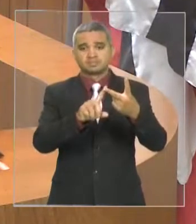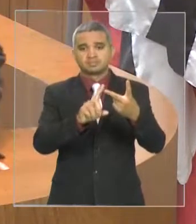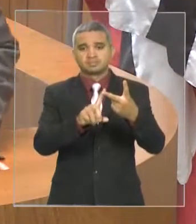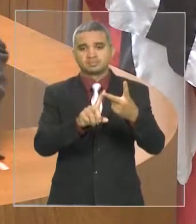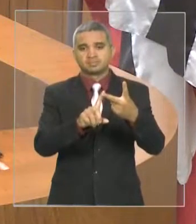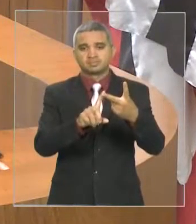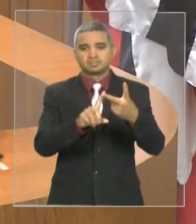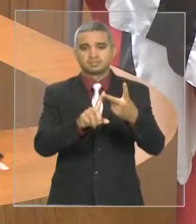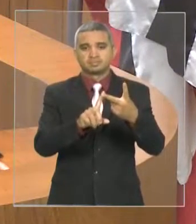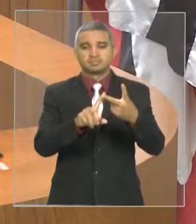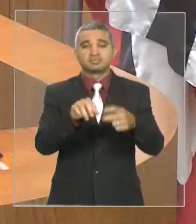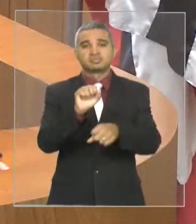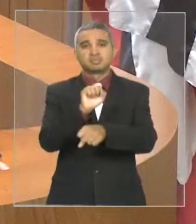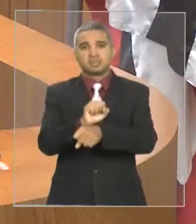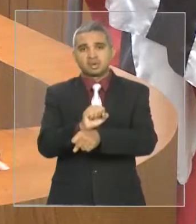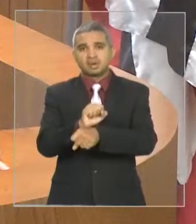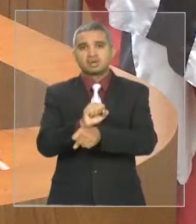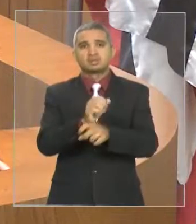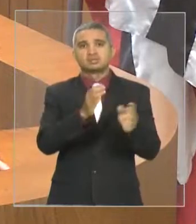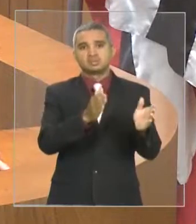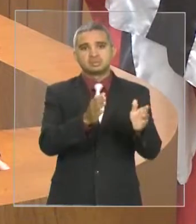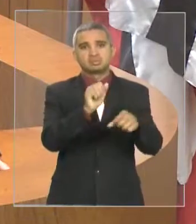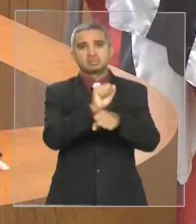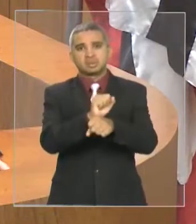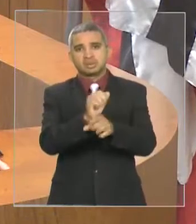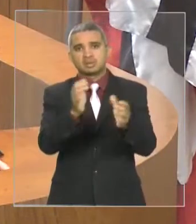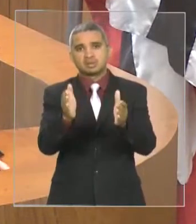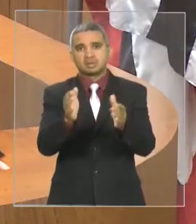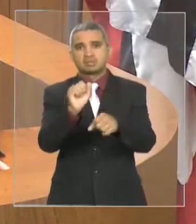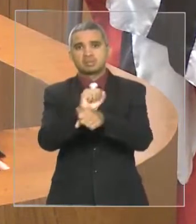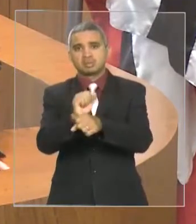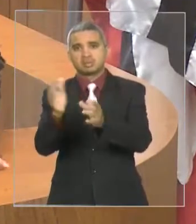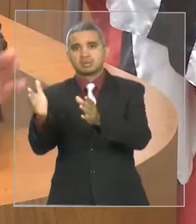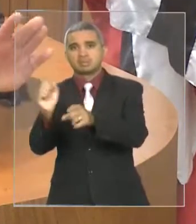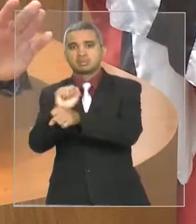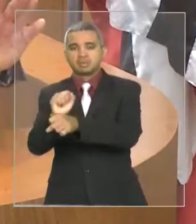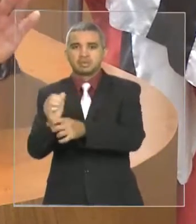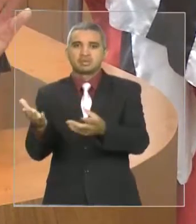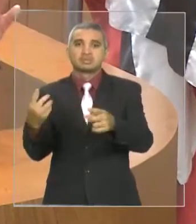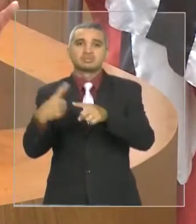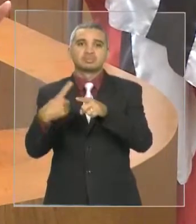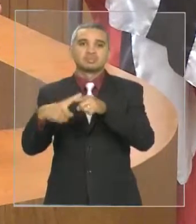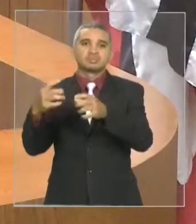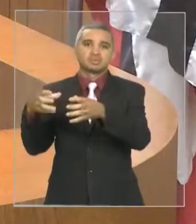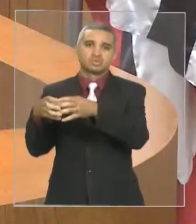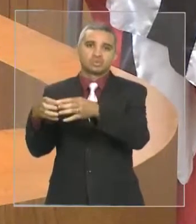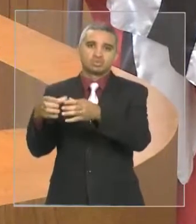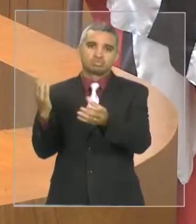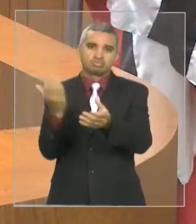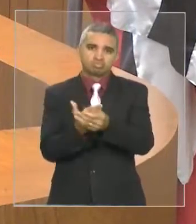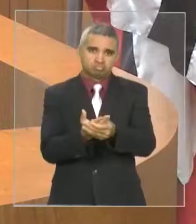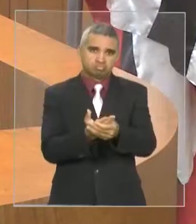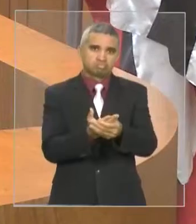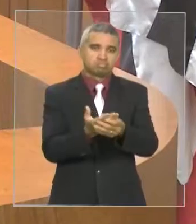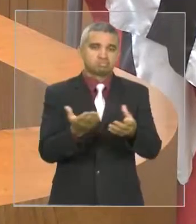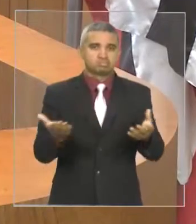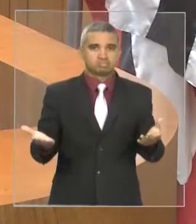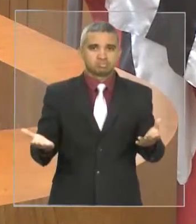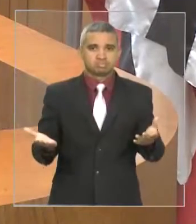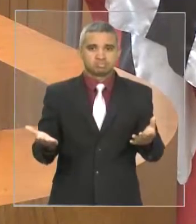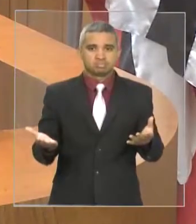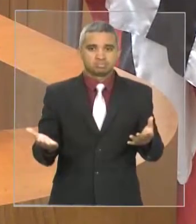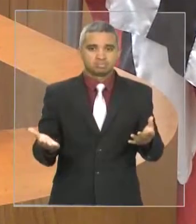paralisação várias vezes do Campeonato Maranhense 2017 em decorrência de recuso judicial dos clubes. Bom, não fui eu que judicializei o campeonato,